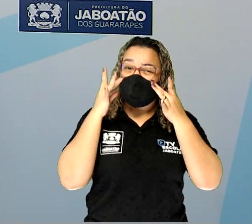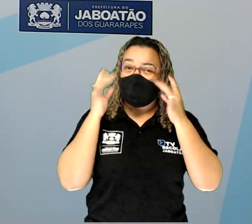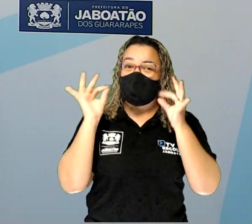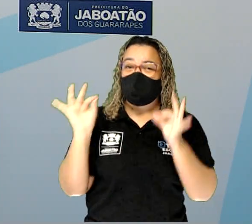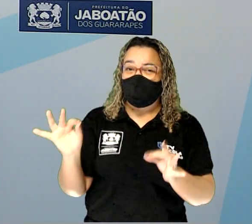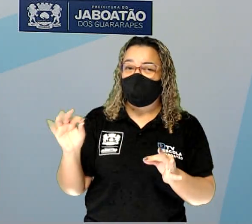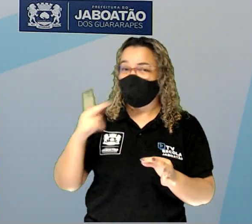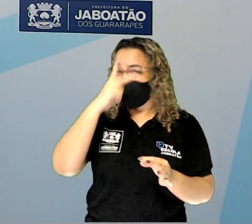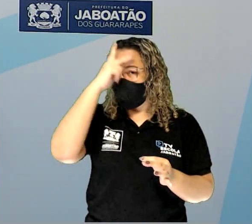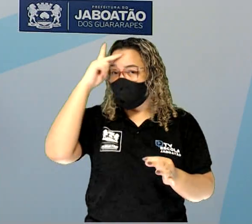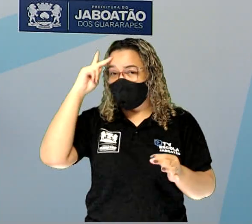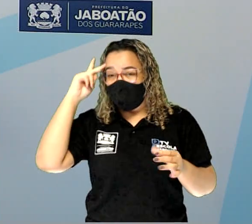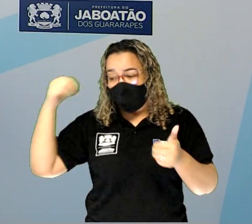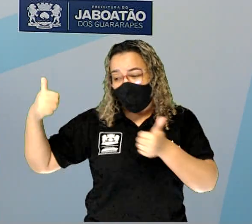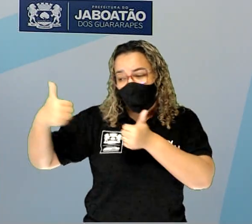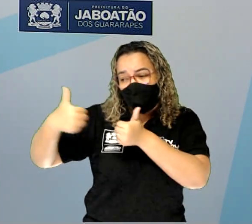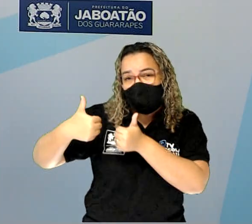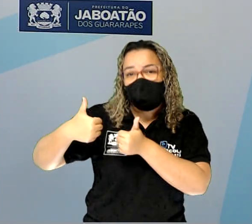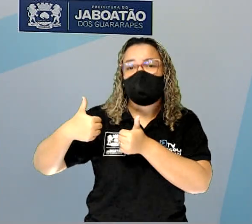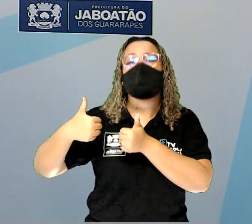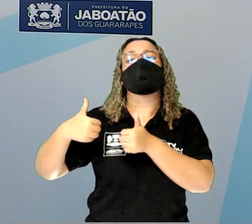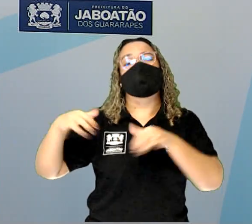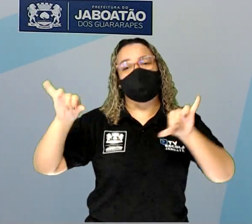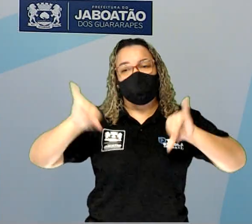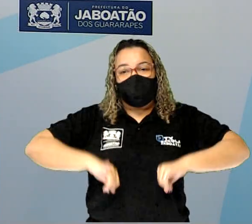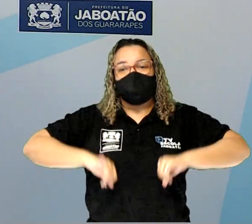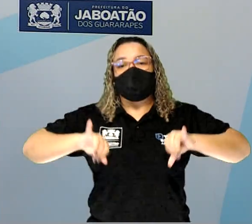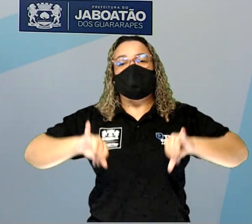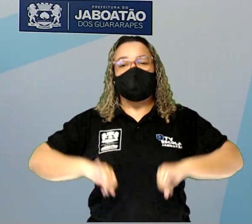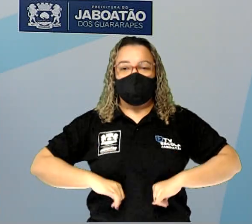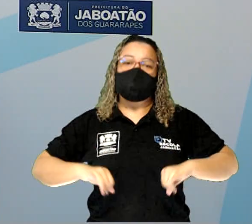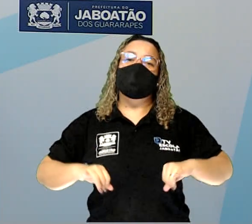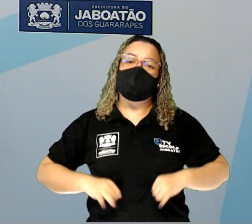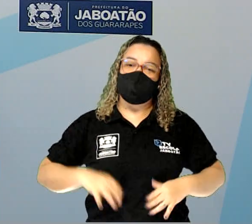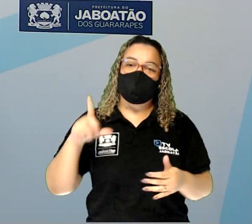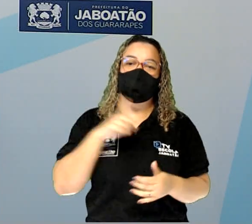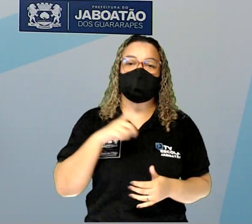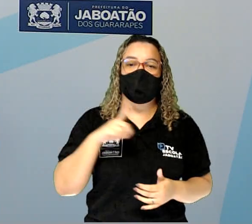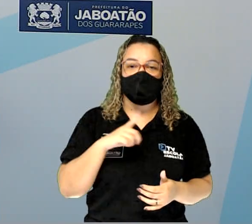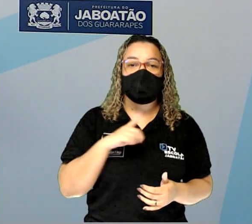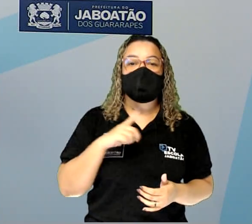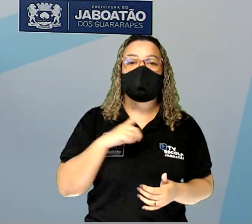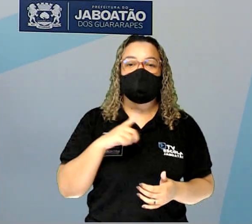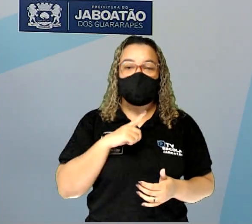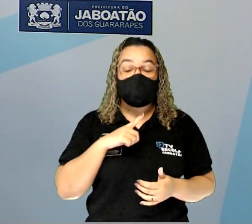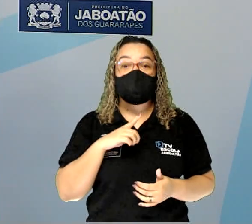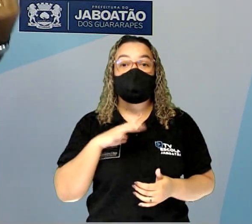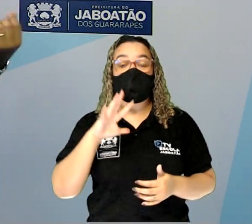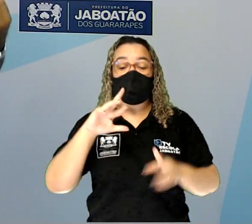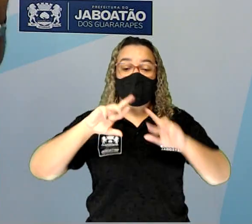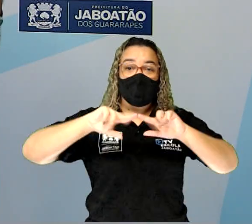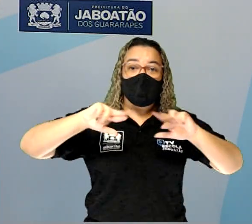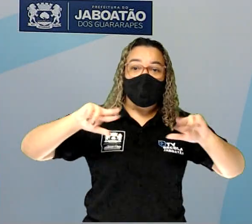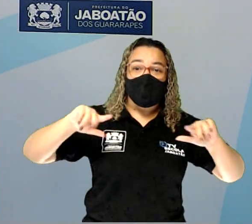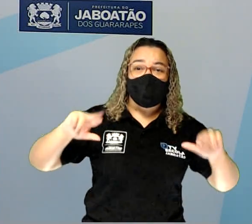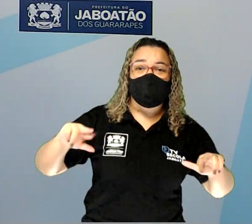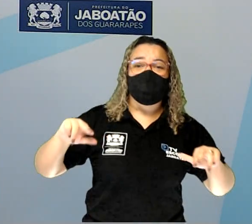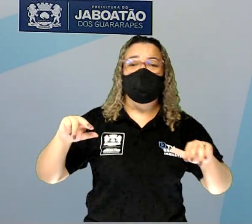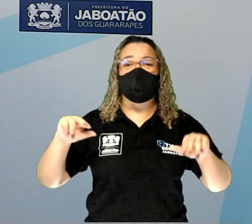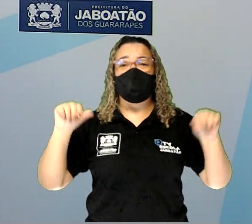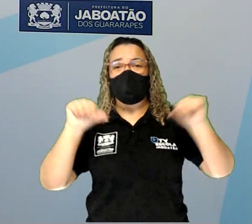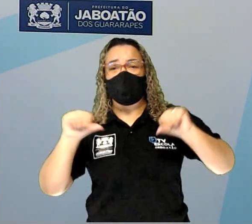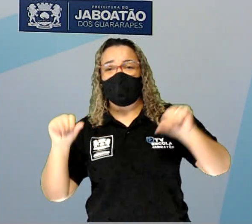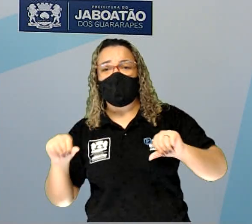população que está próximo. Mas a quantidade de danos, ela é muito mais resultado de quanto o país está preparado